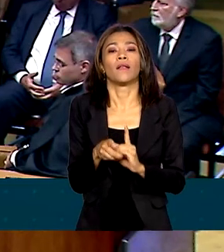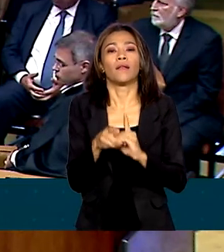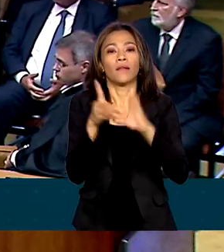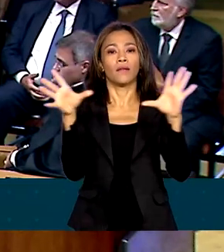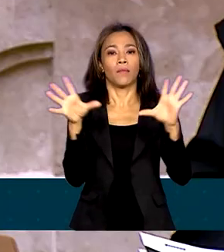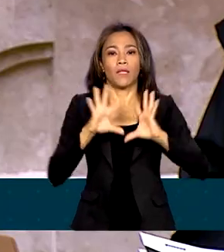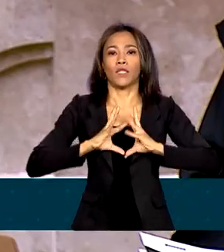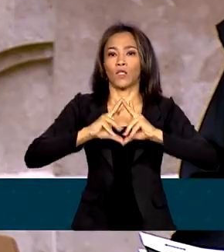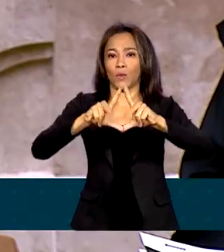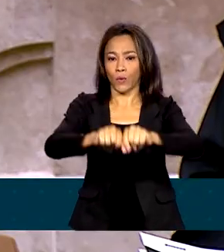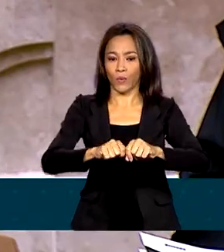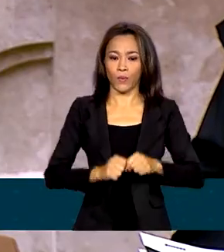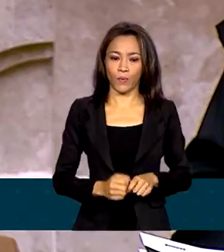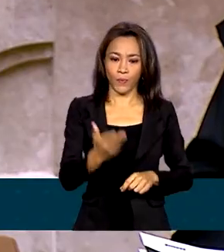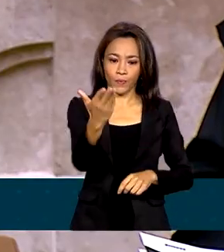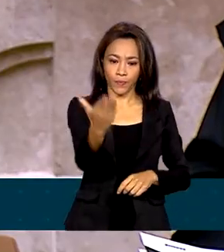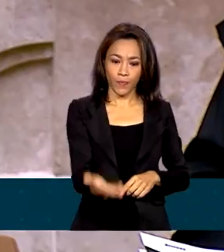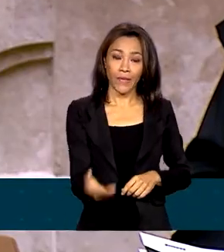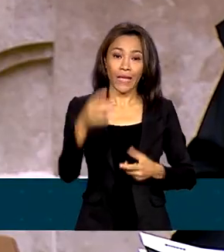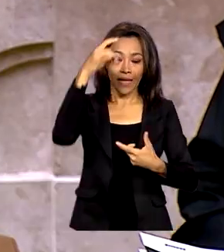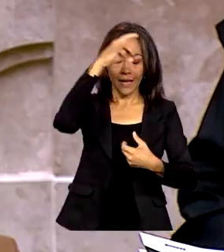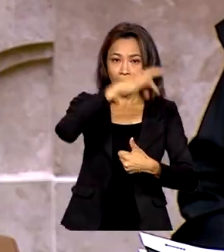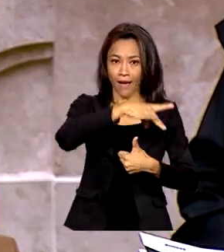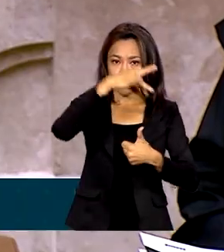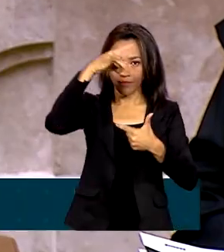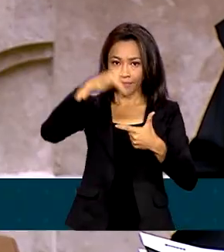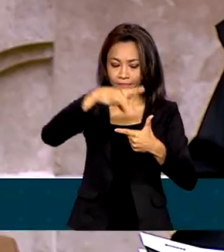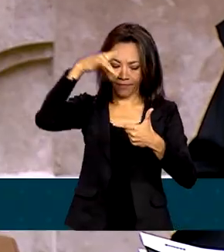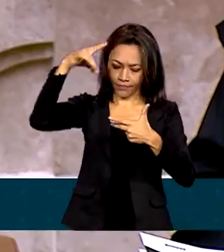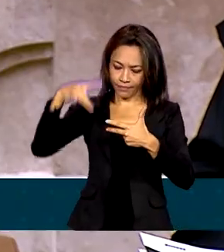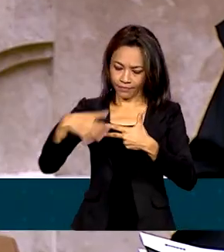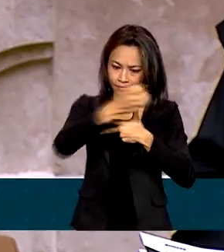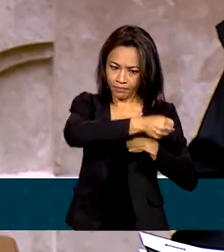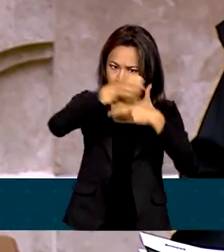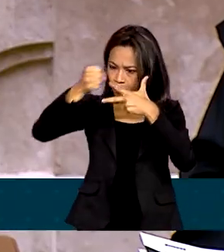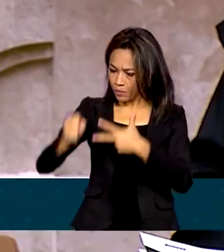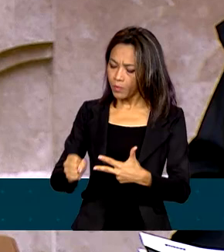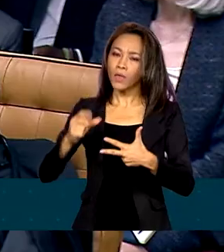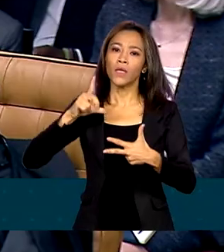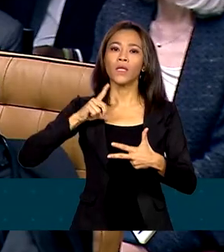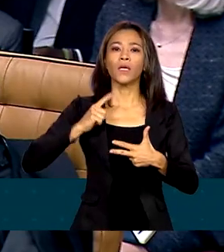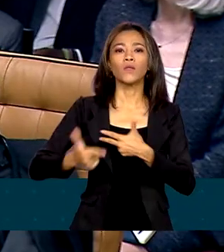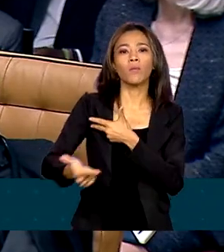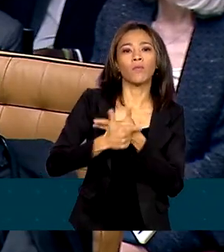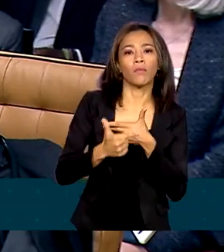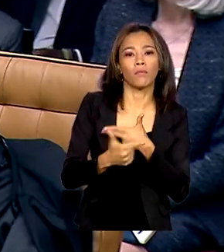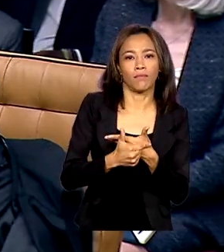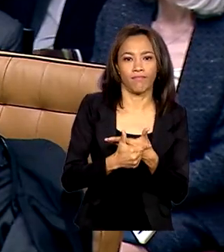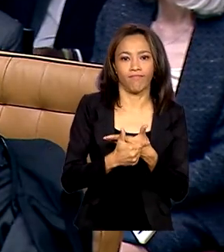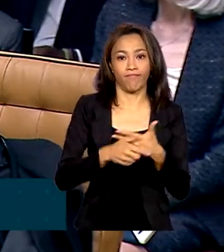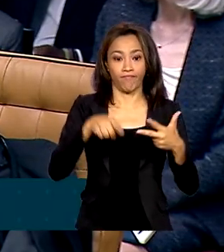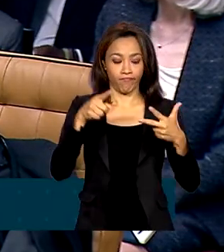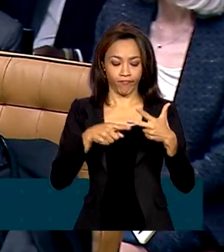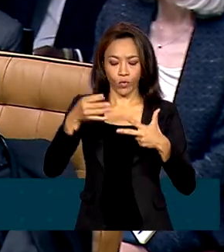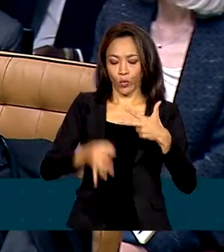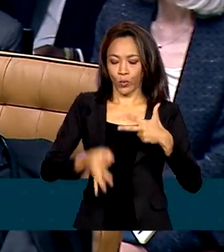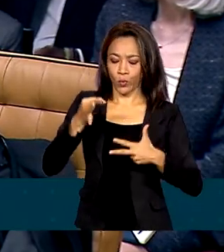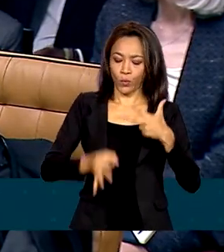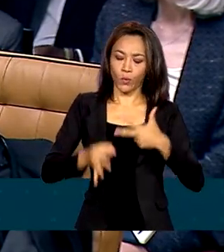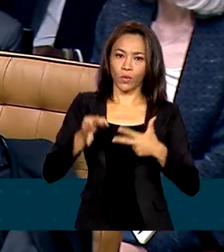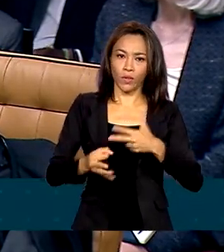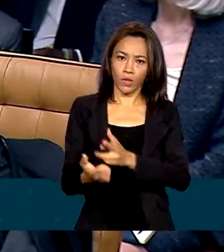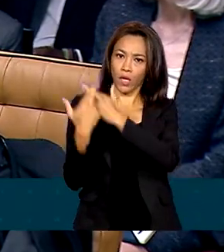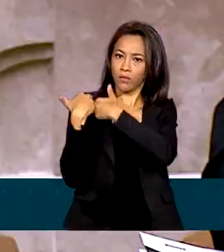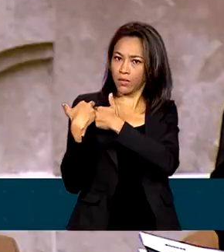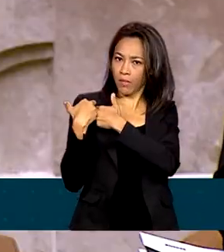todos. Cada poder da República tem o seu papel. O judiciário julga aquilo que é de sua